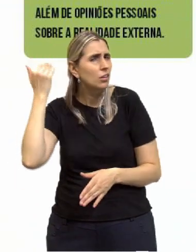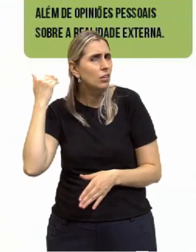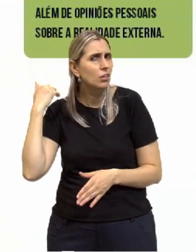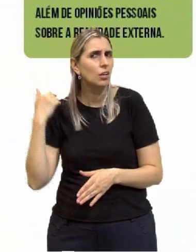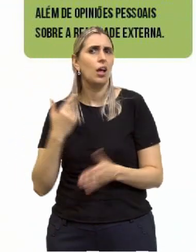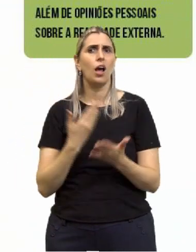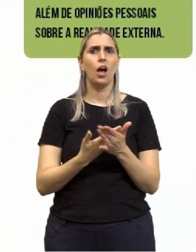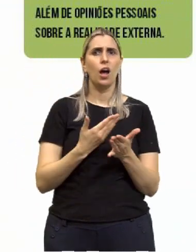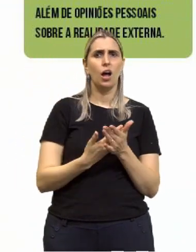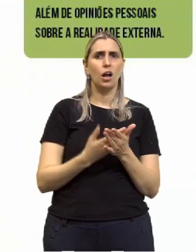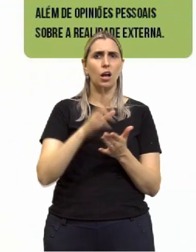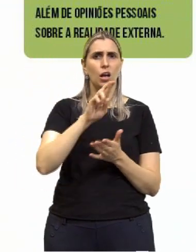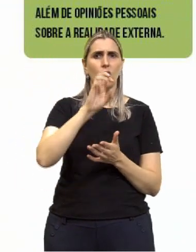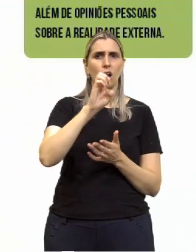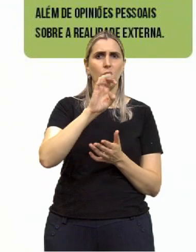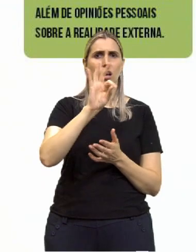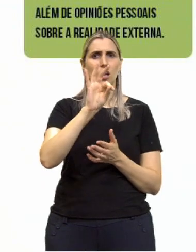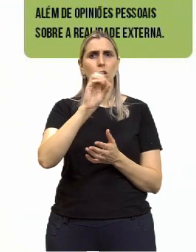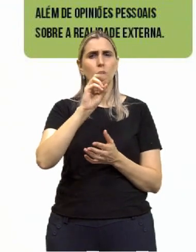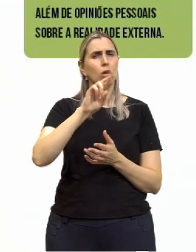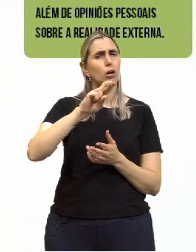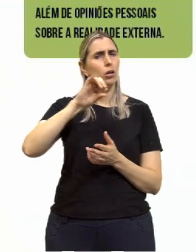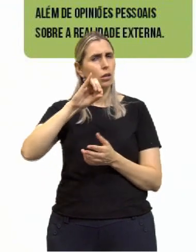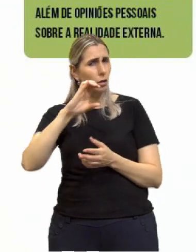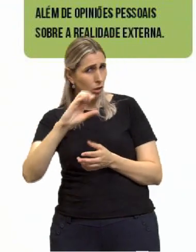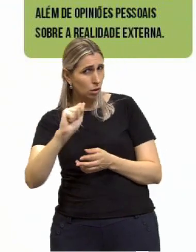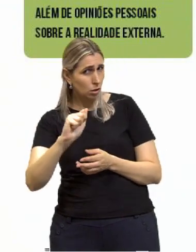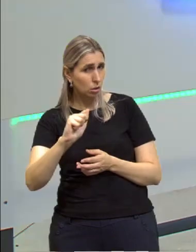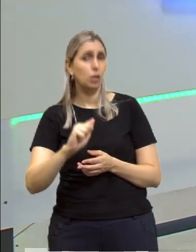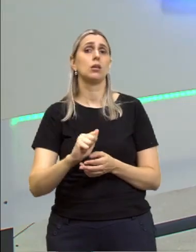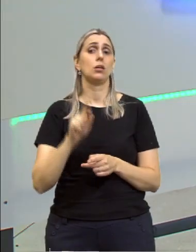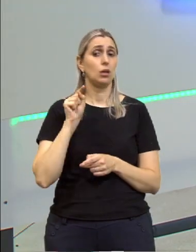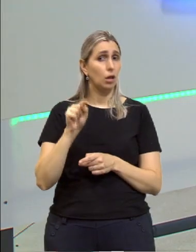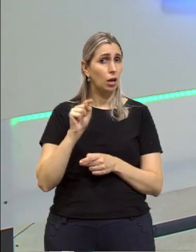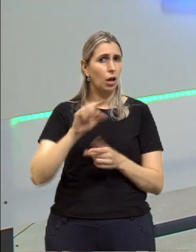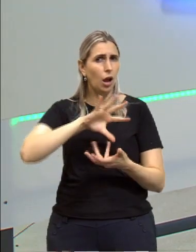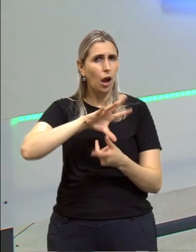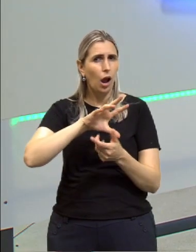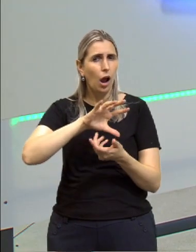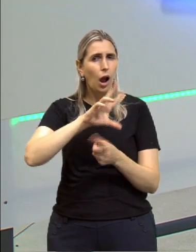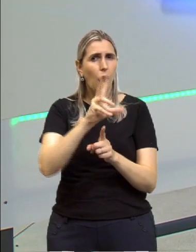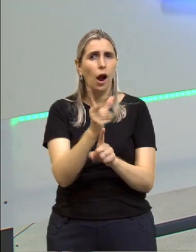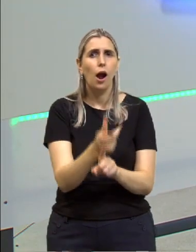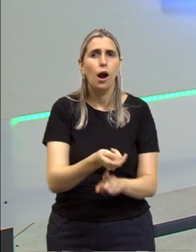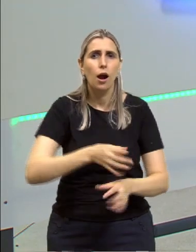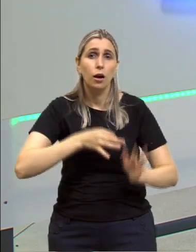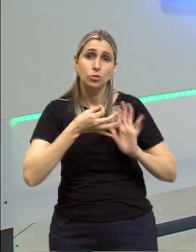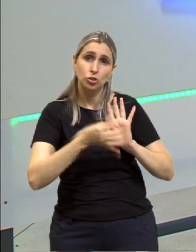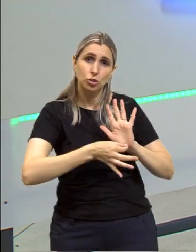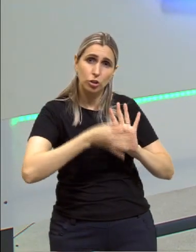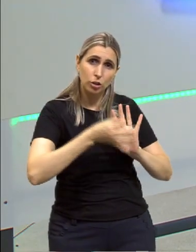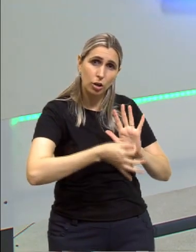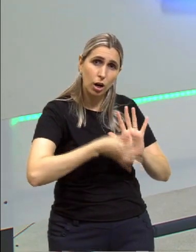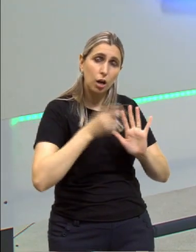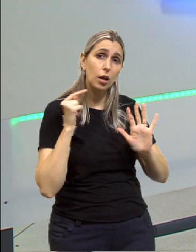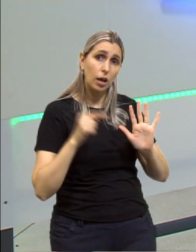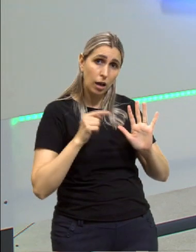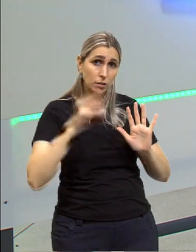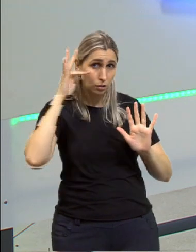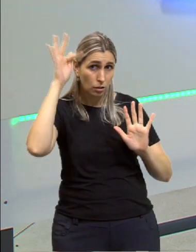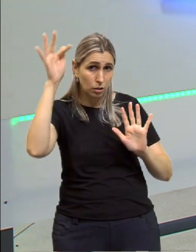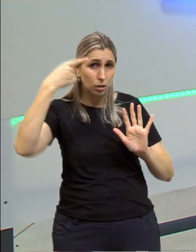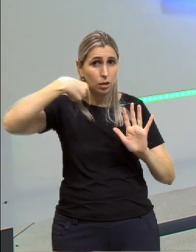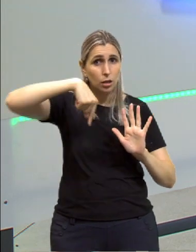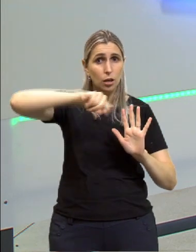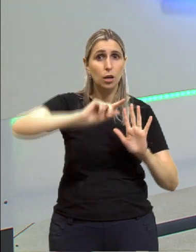aula sobre retórica? Então, retórica, a arte de argumentar. Os sofistas, eles iam até a